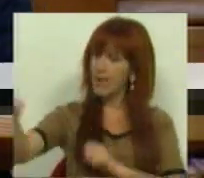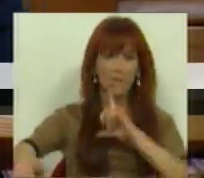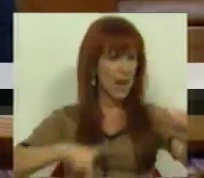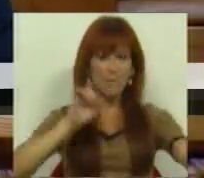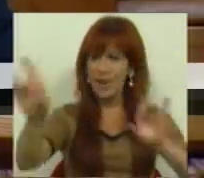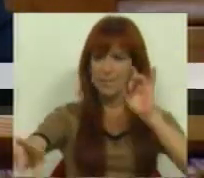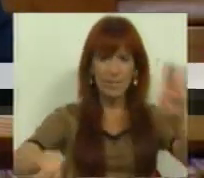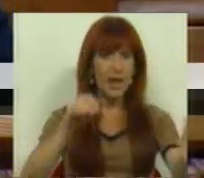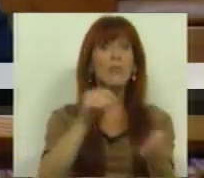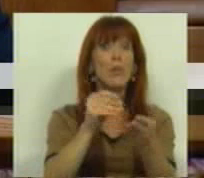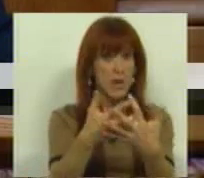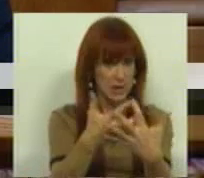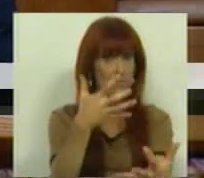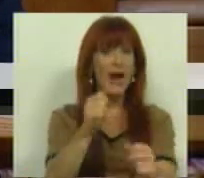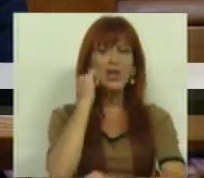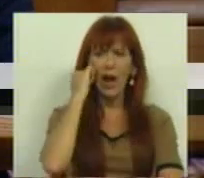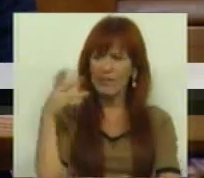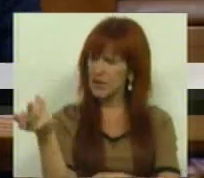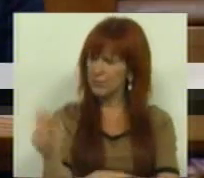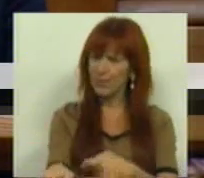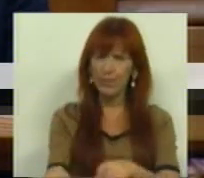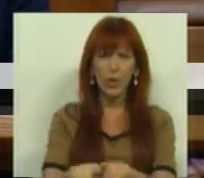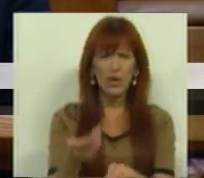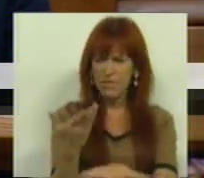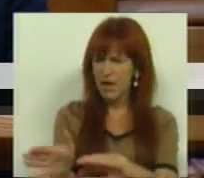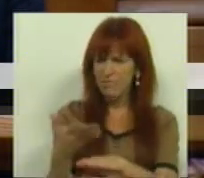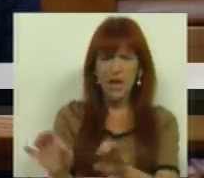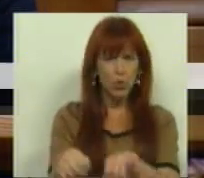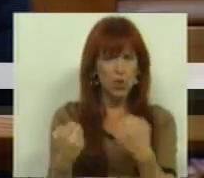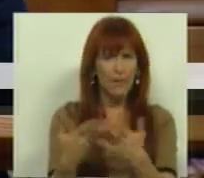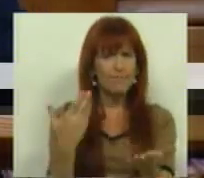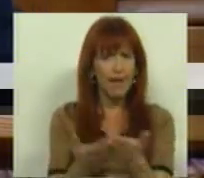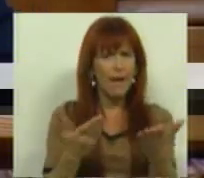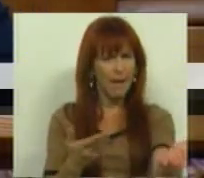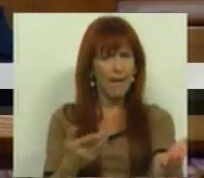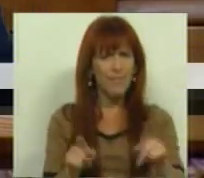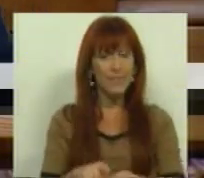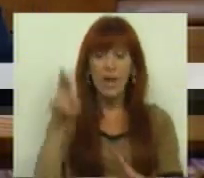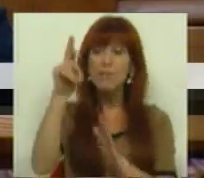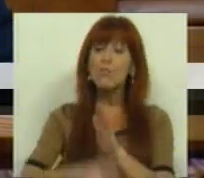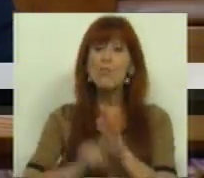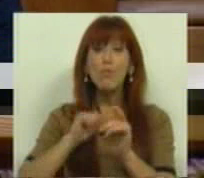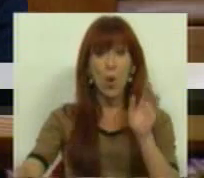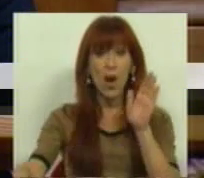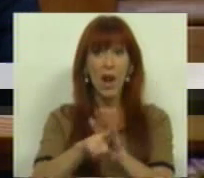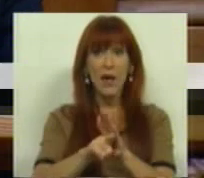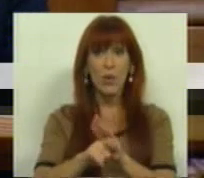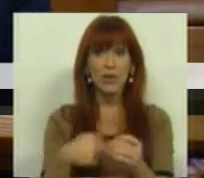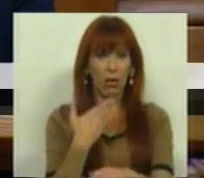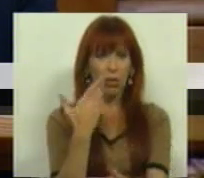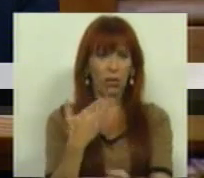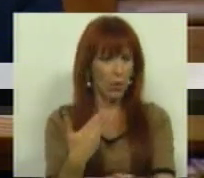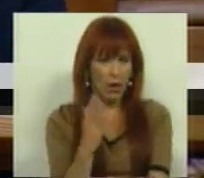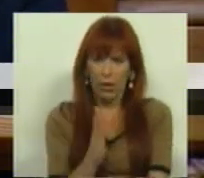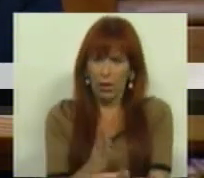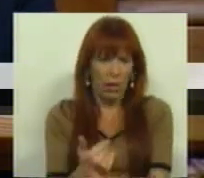a mais pobreza e a graves situações de exclusão social. A regulamentação da lei, que tardou